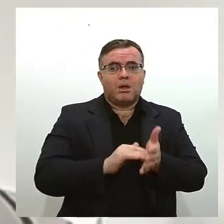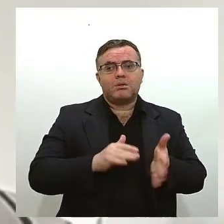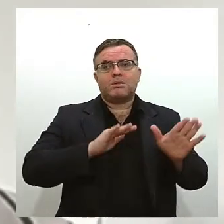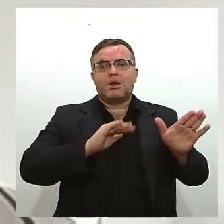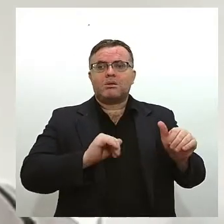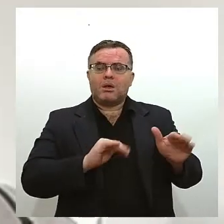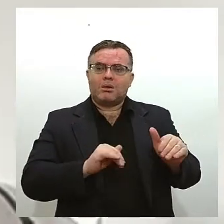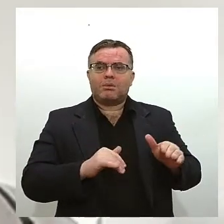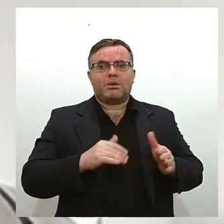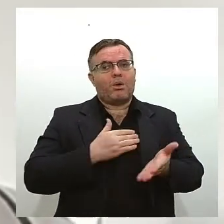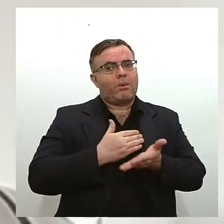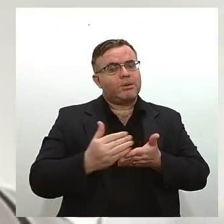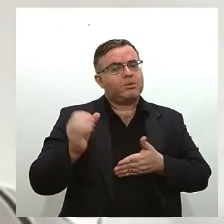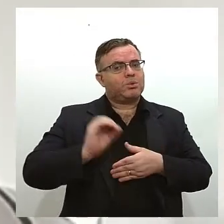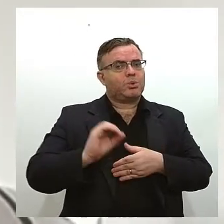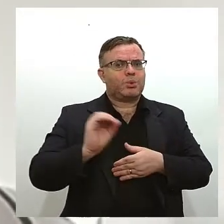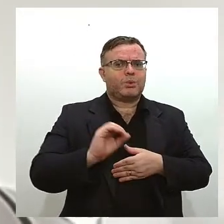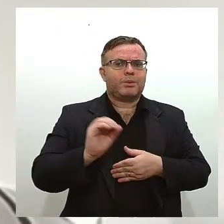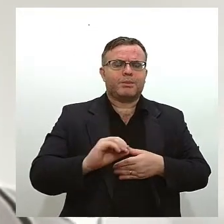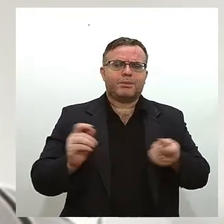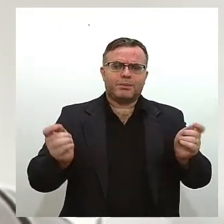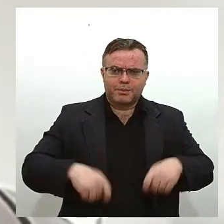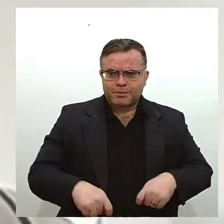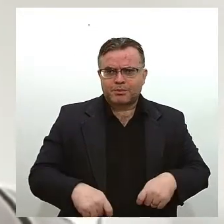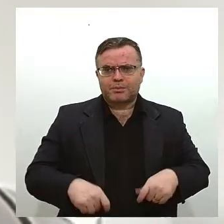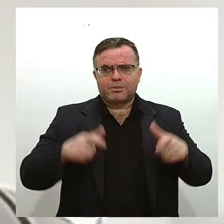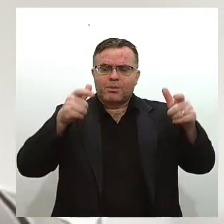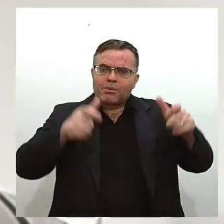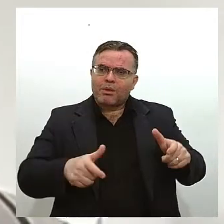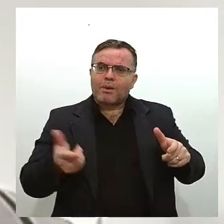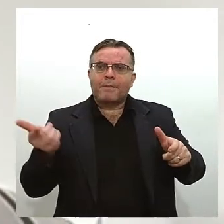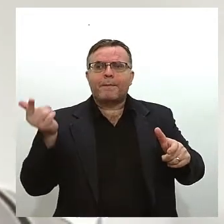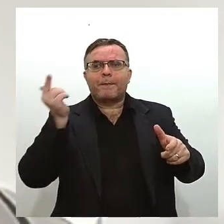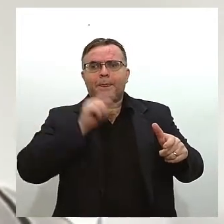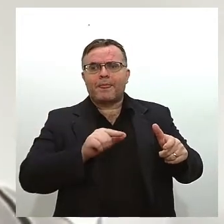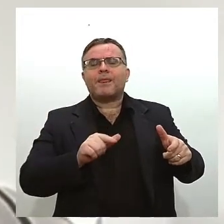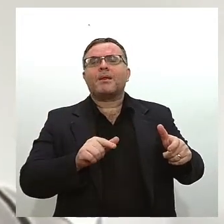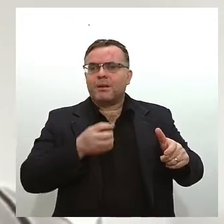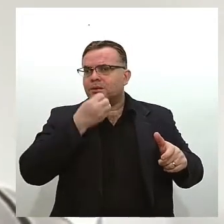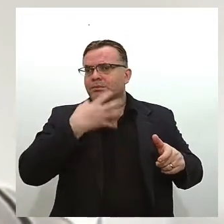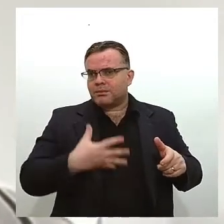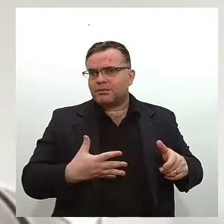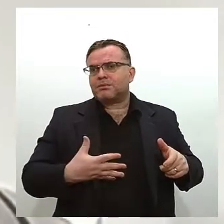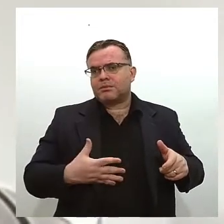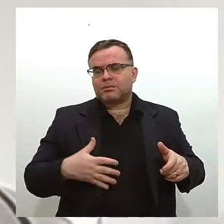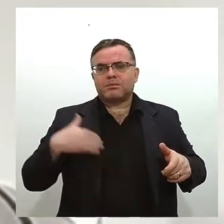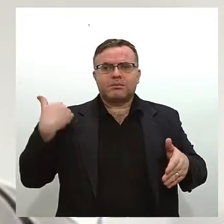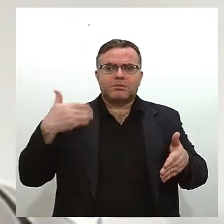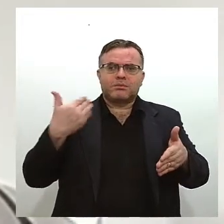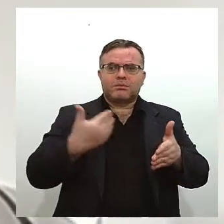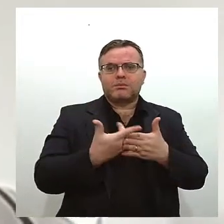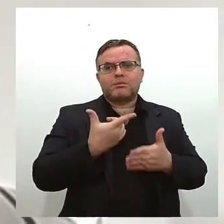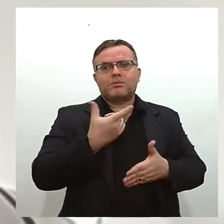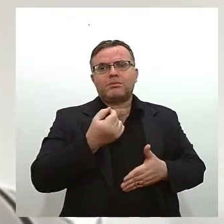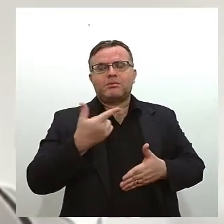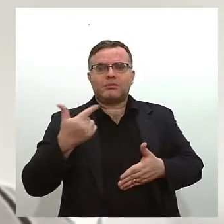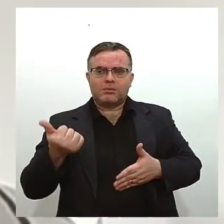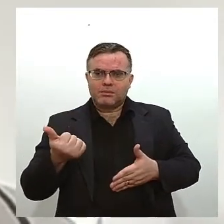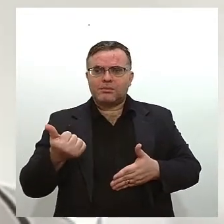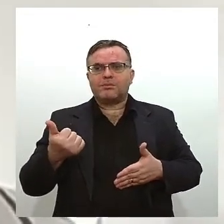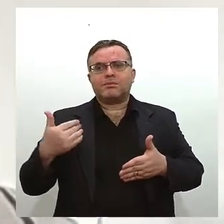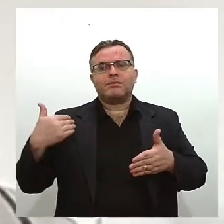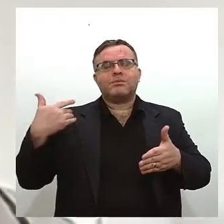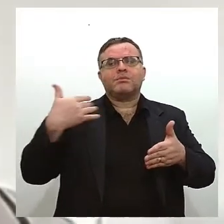a partir de outubro foi um setor que conseguiu se restabelecer ao longo de 2021 houve